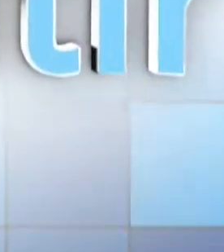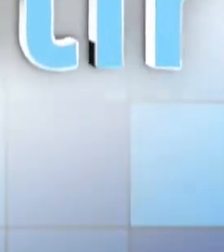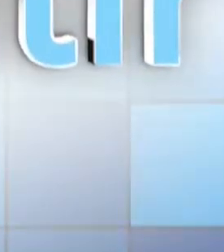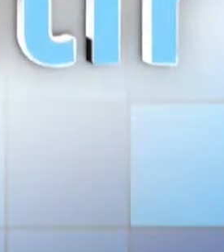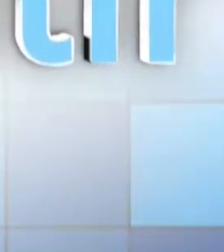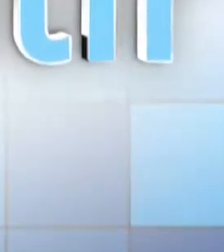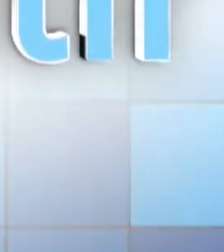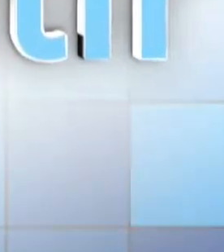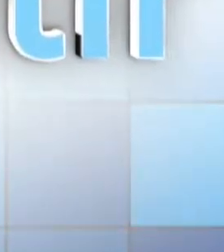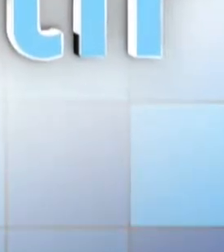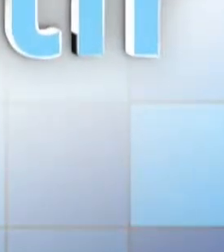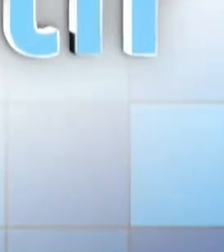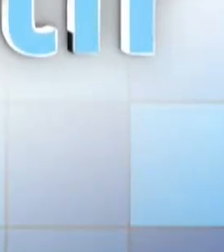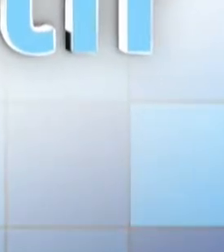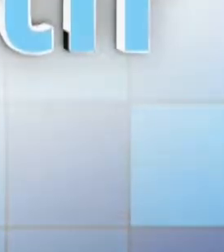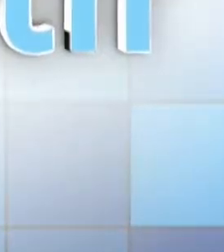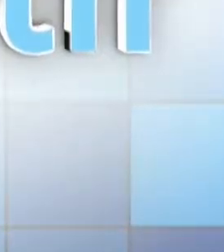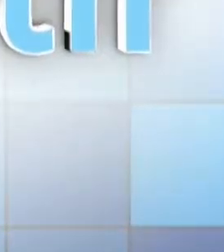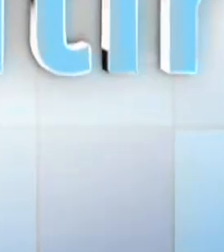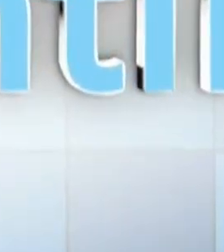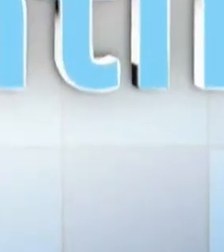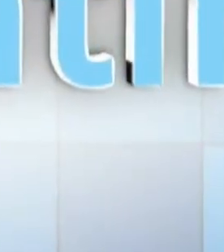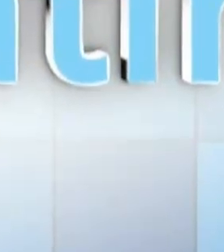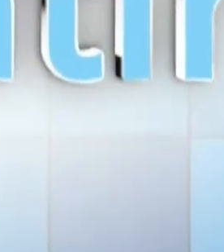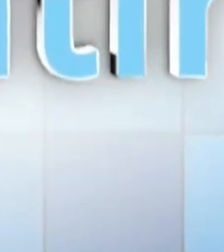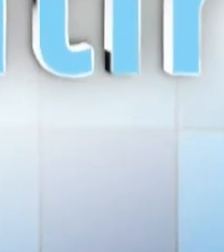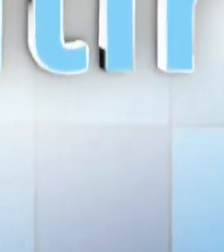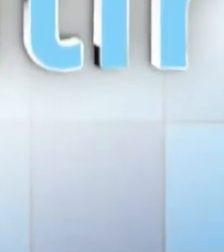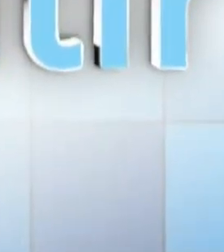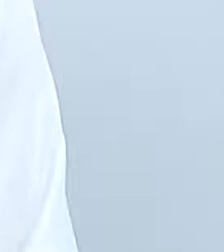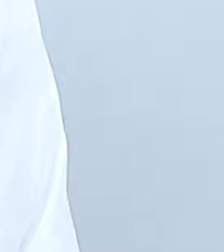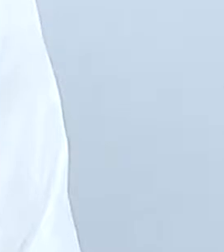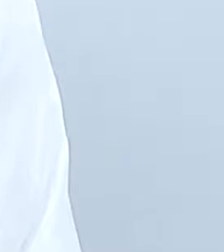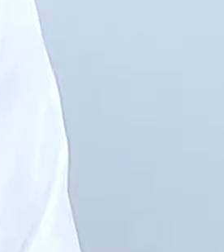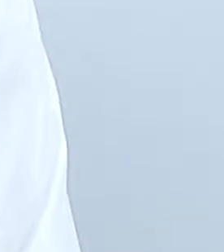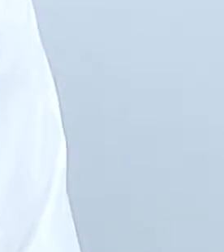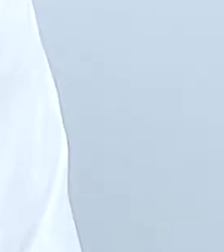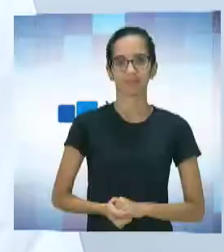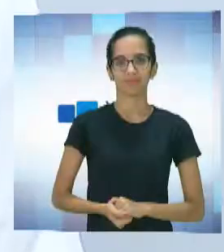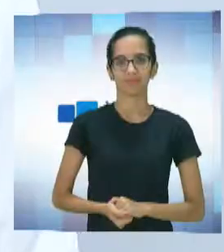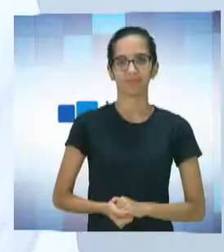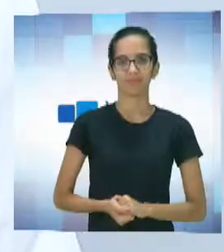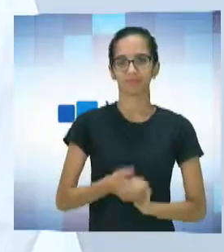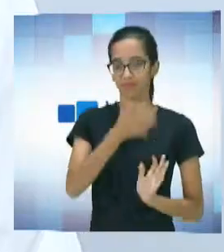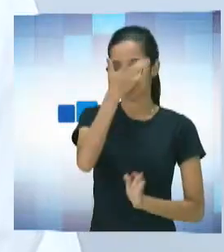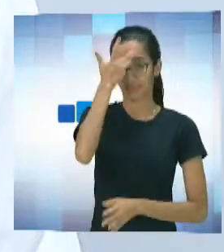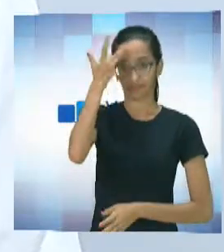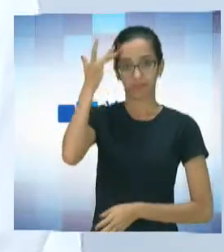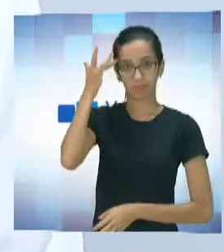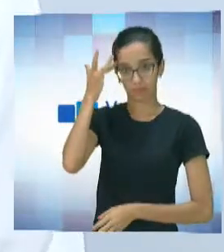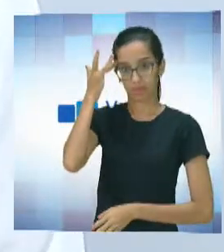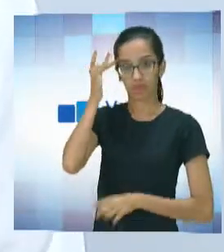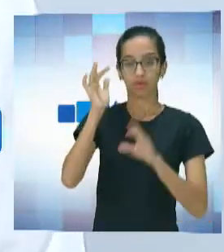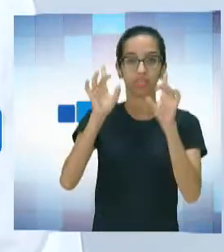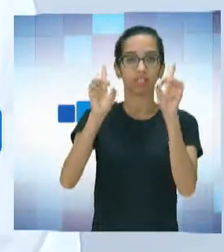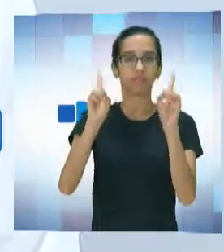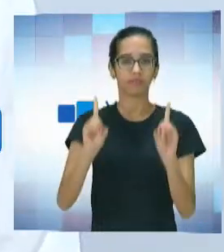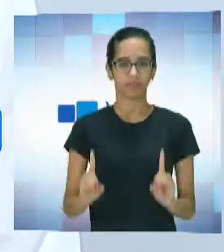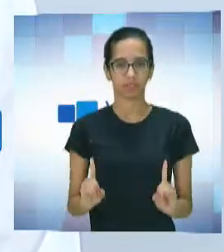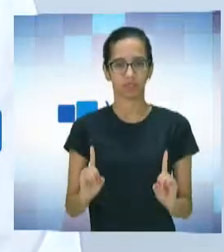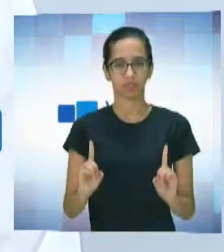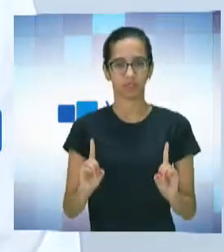Vê, ouvir, sentir. Para que as pessoas com deficiência